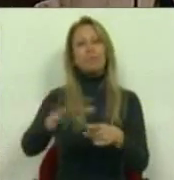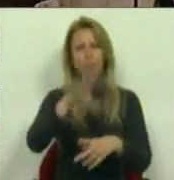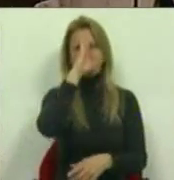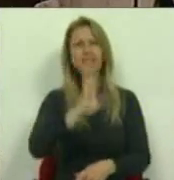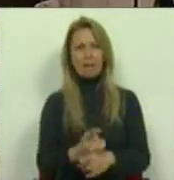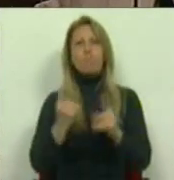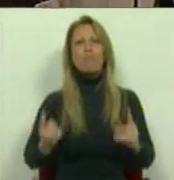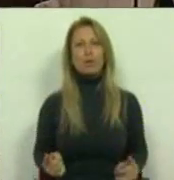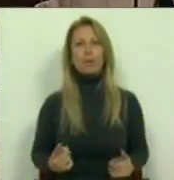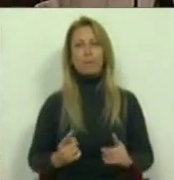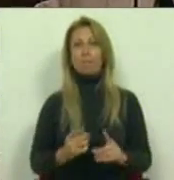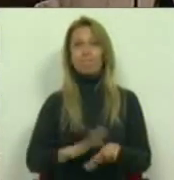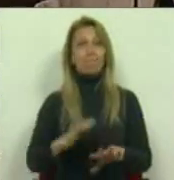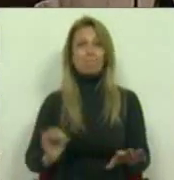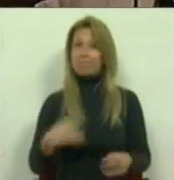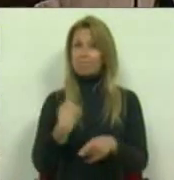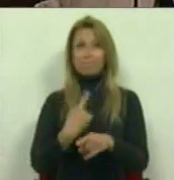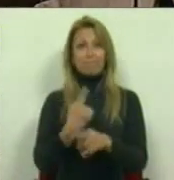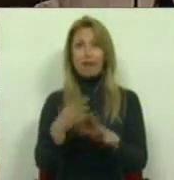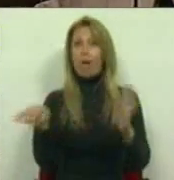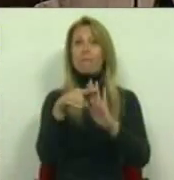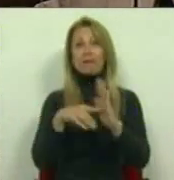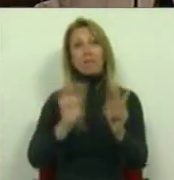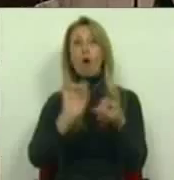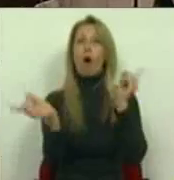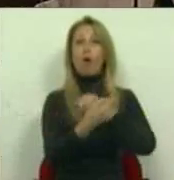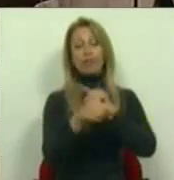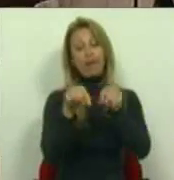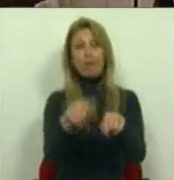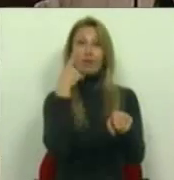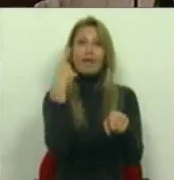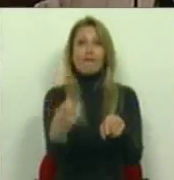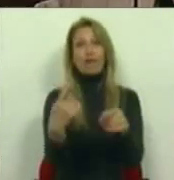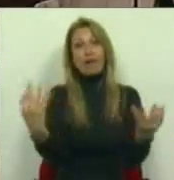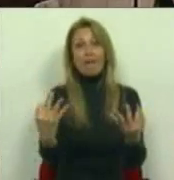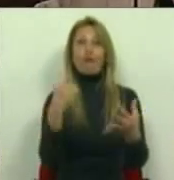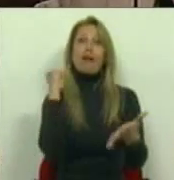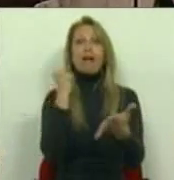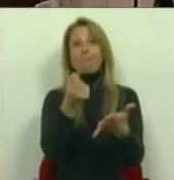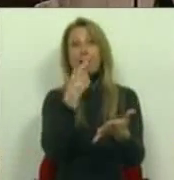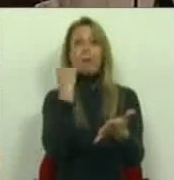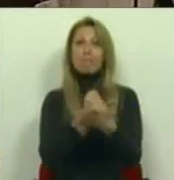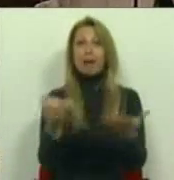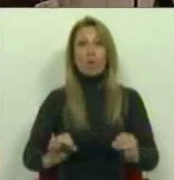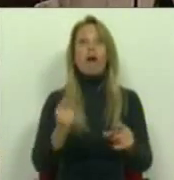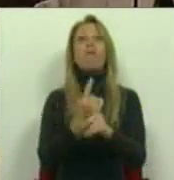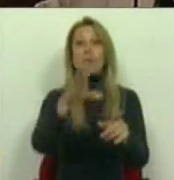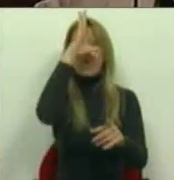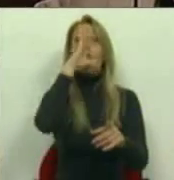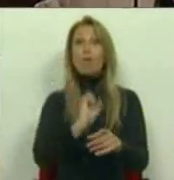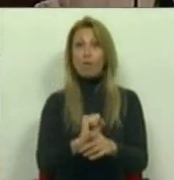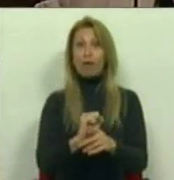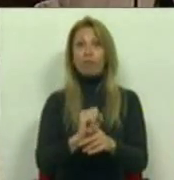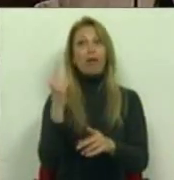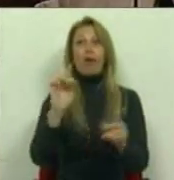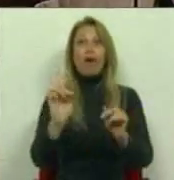Exatamente pelo mesmo, pelo princípio contrário ao que hoje se verificou nos genéricos. É que este Governo obriga os cidadãos a pagar mais por